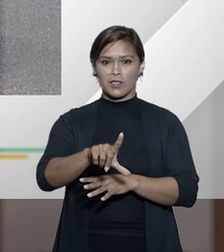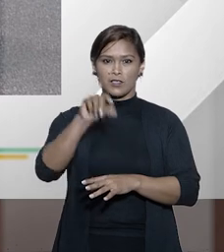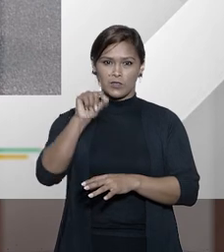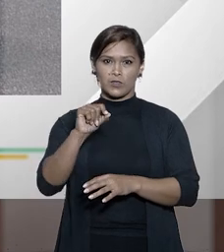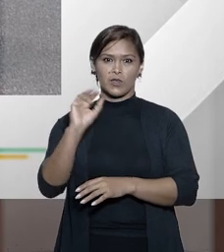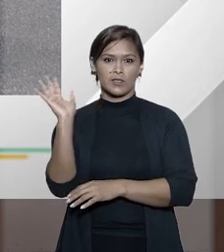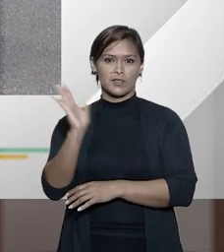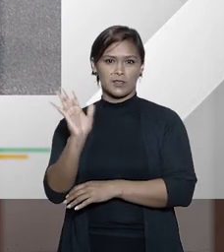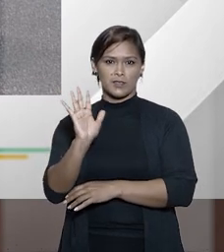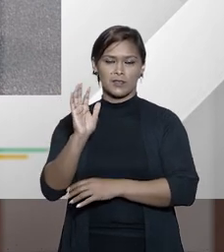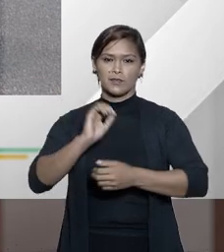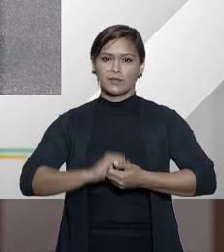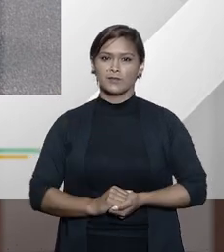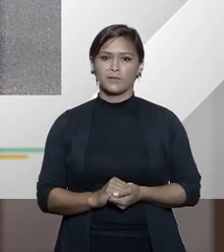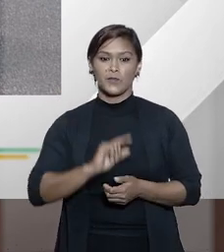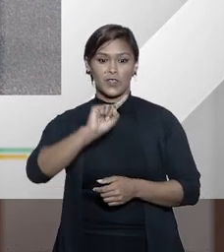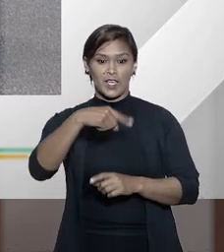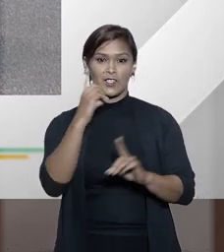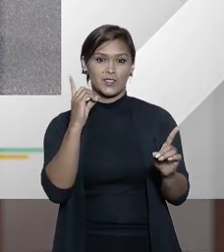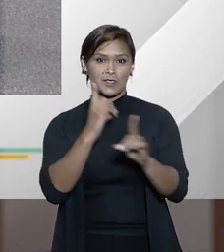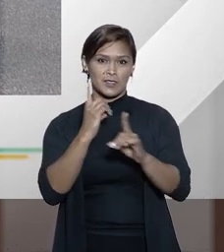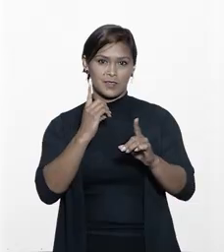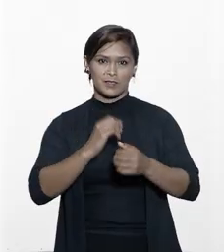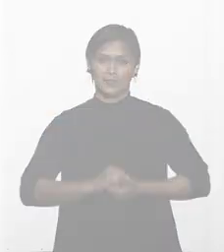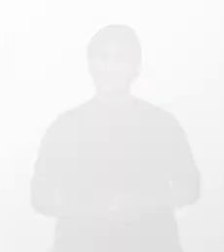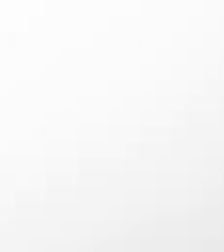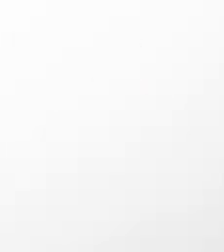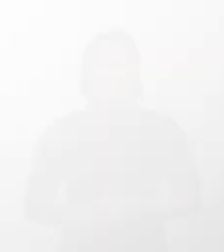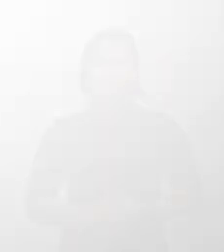preferência tchau tchau a gente se encontra